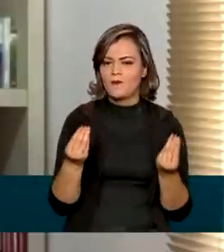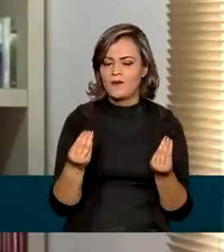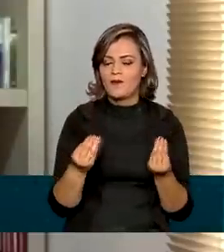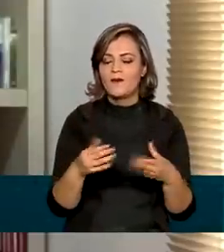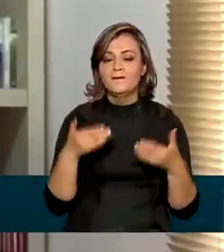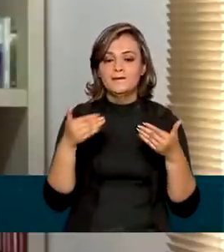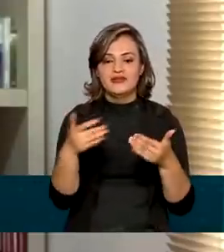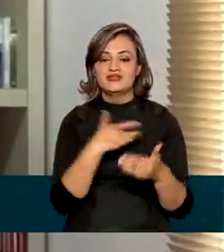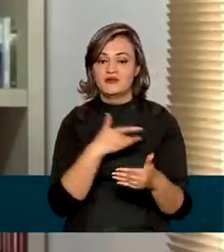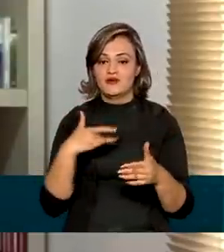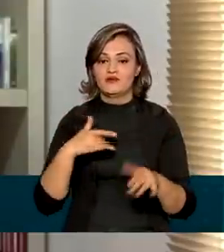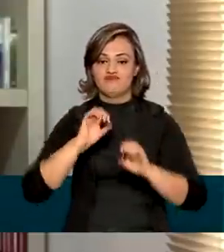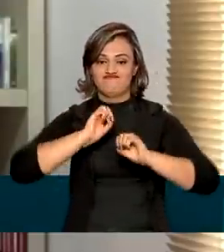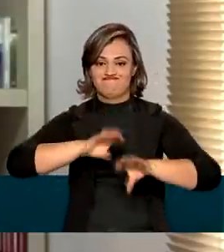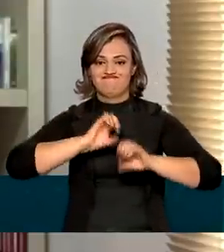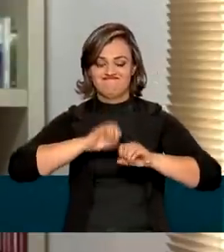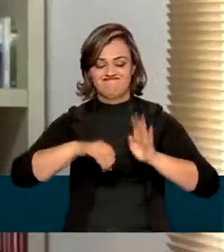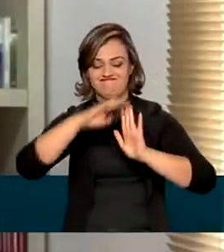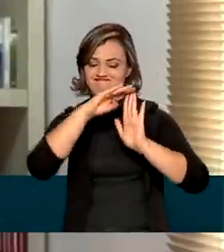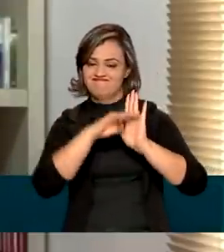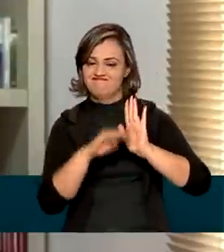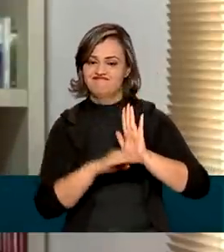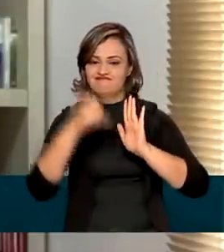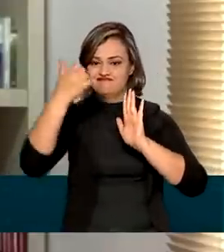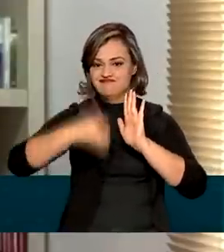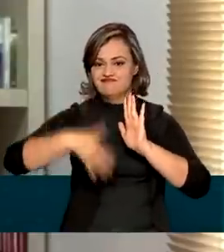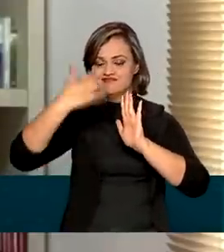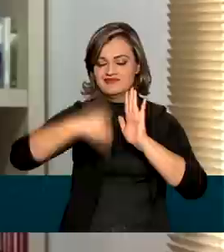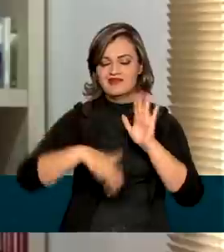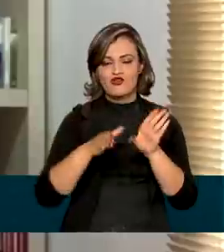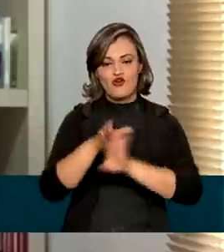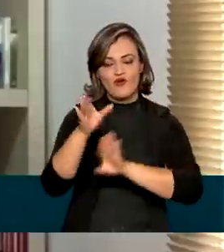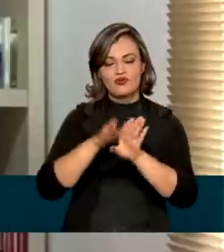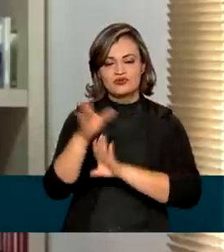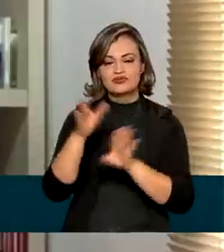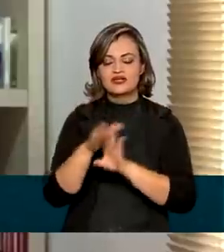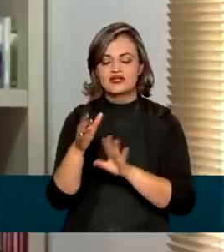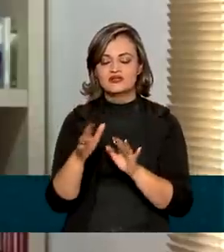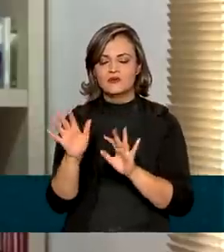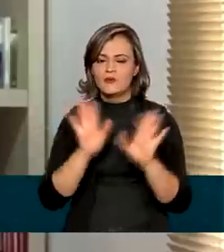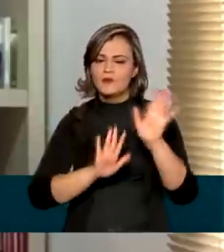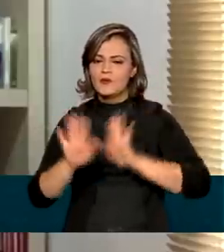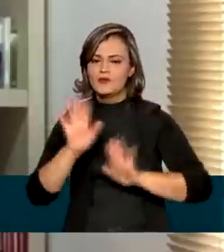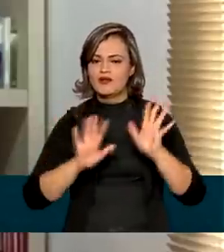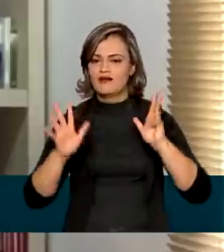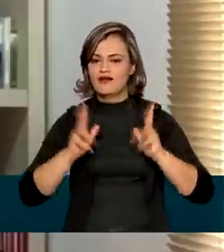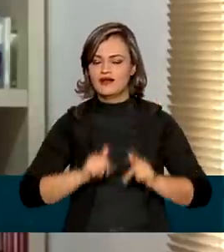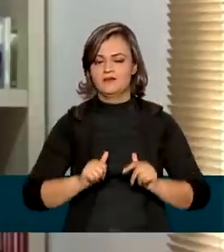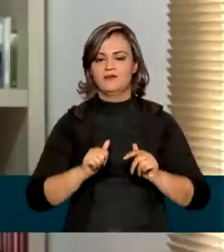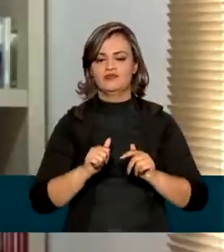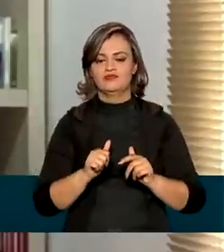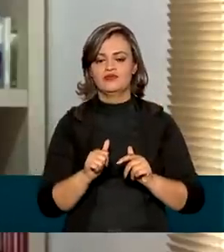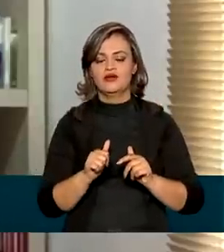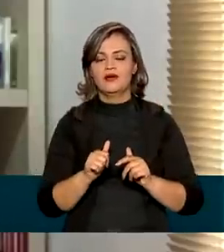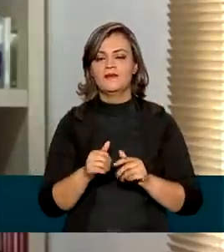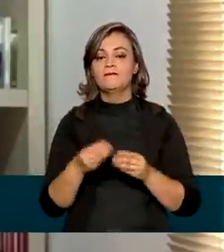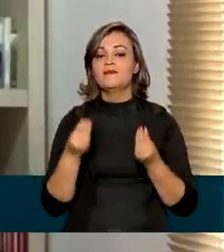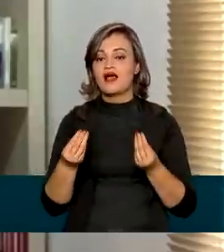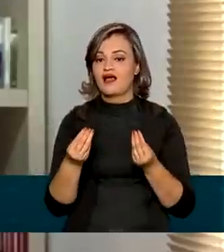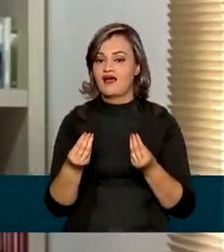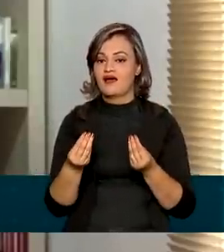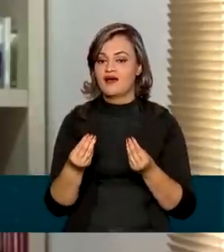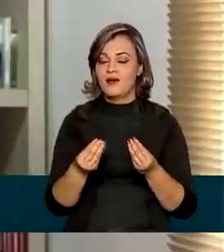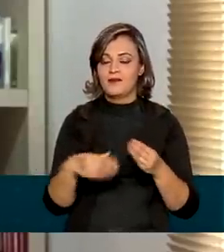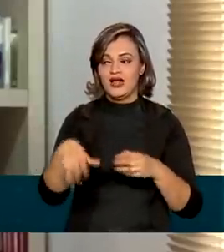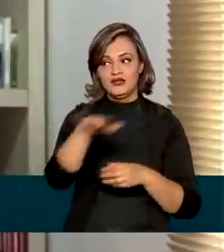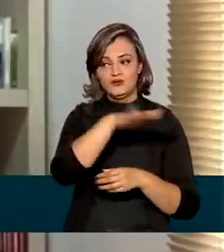Ministério da Educação preparou um guia detalhado, com orientações sanitárias e pedagógicas para que as